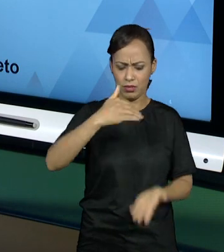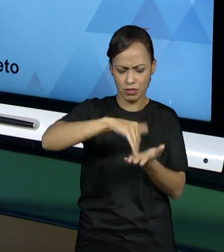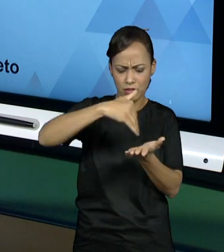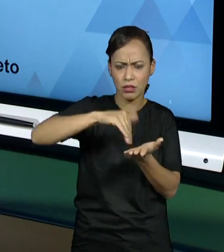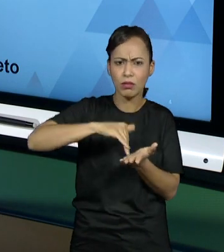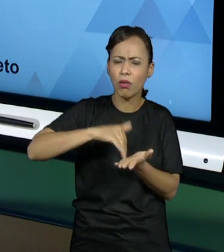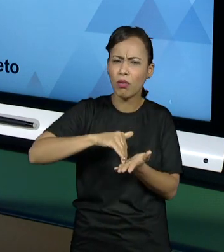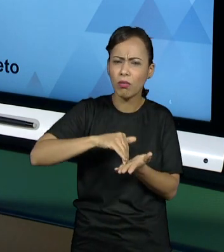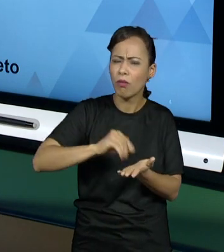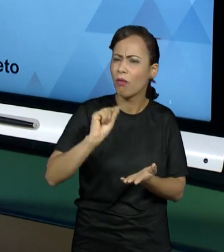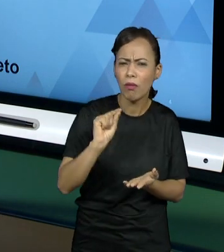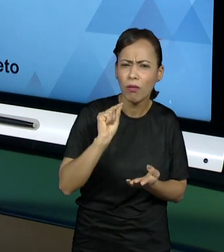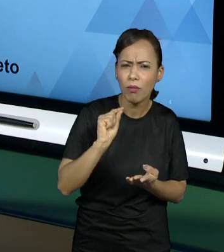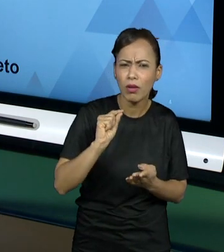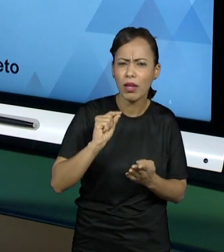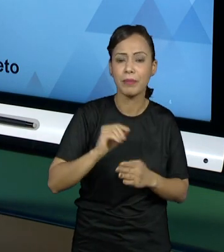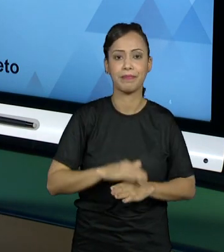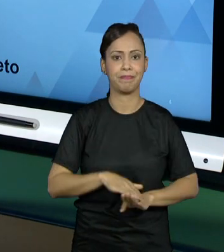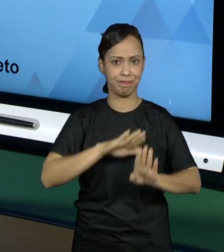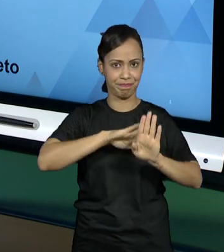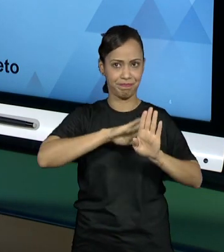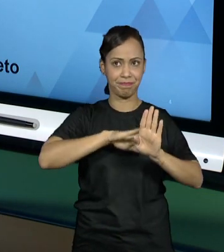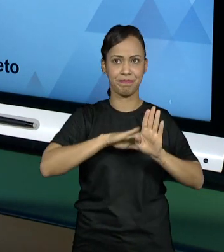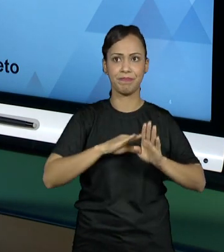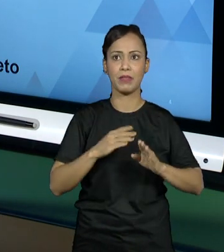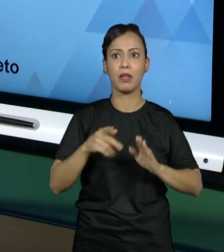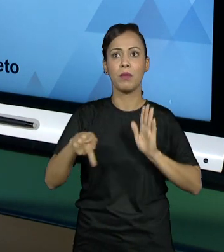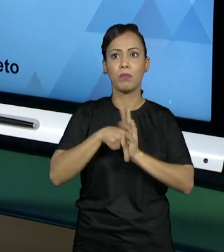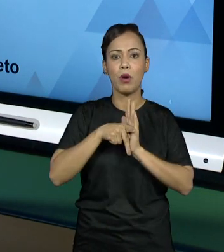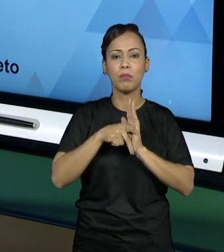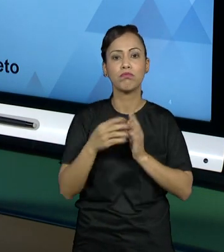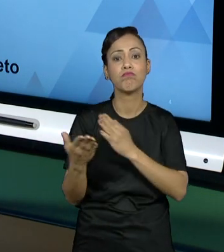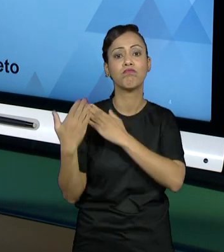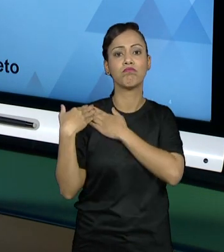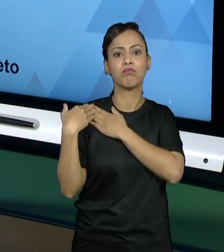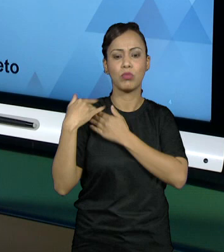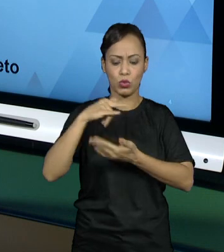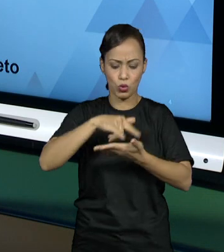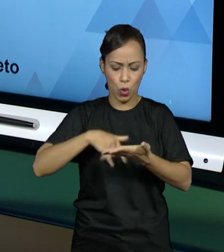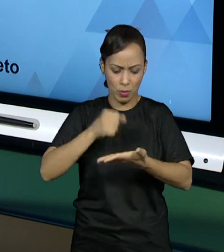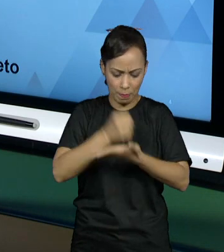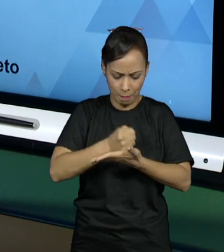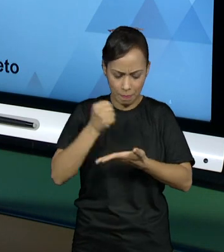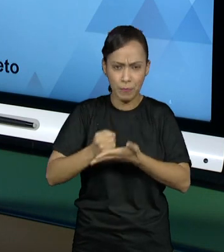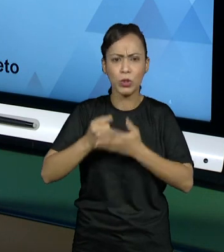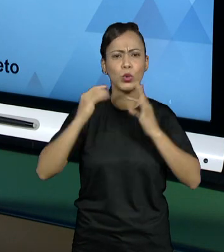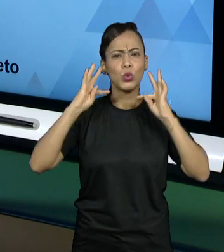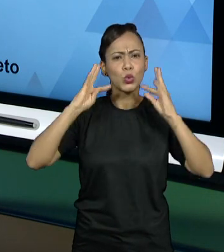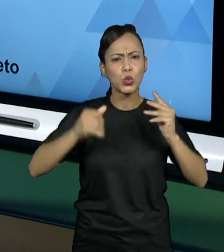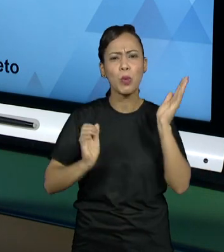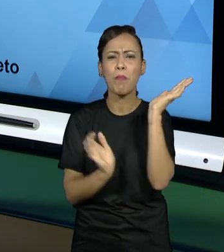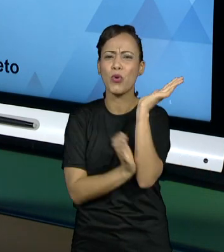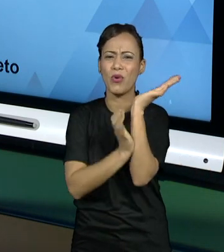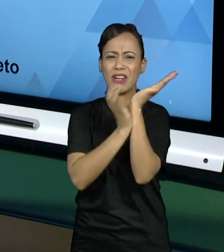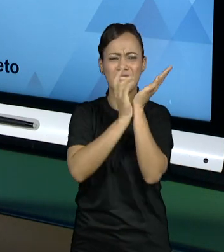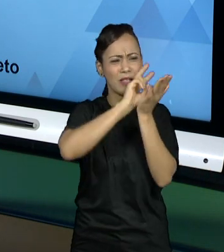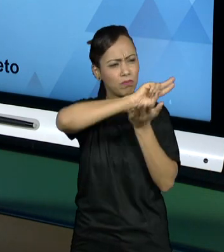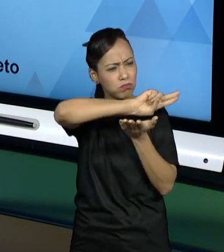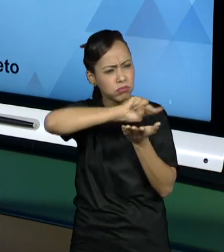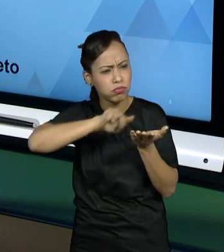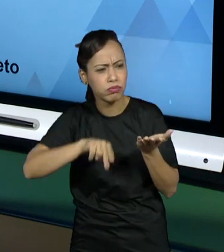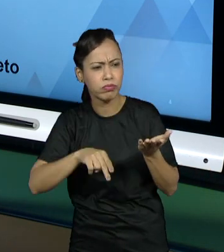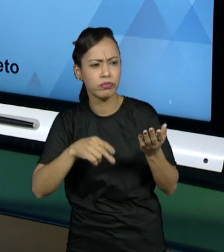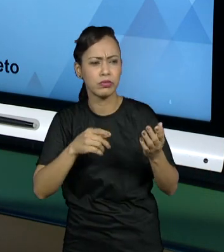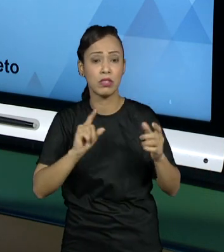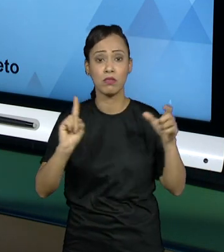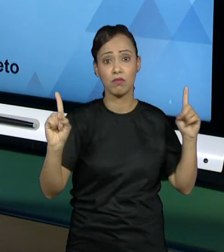especialista de escritório? É aquele que vai cuidar de toda a documentação do projeto e vai estar o tempo todo questionando